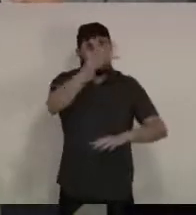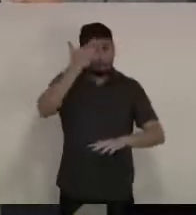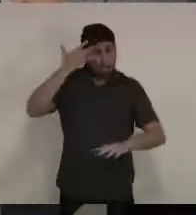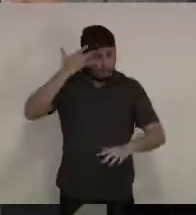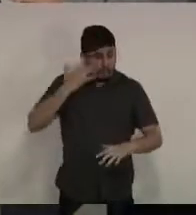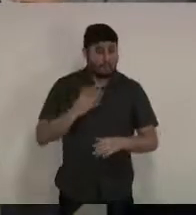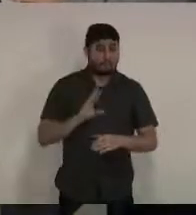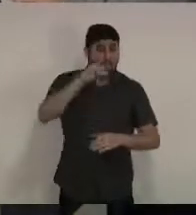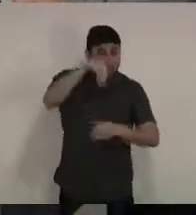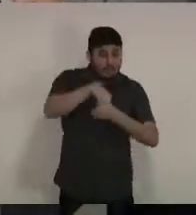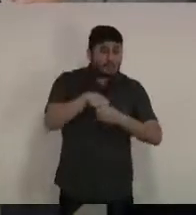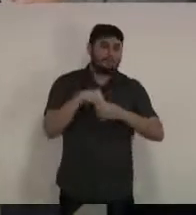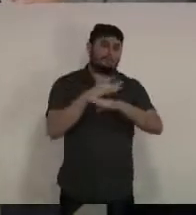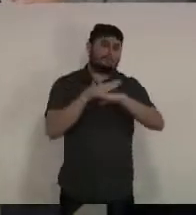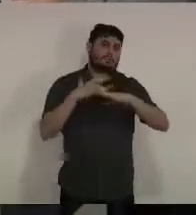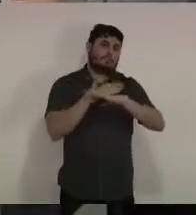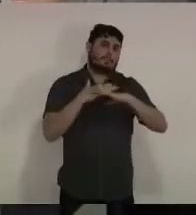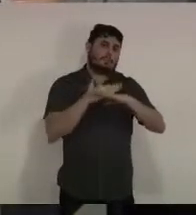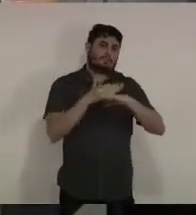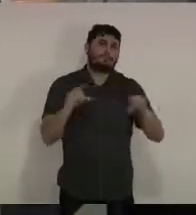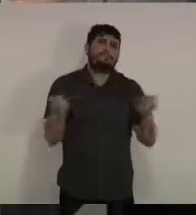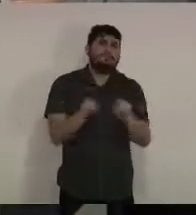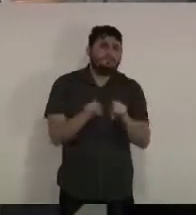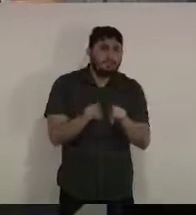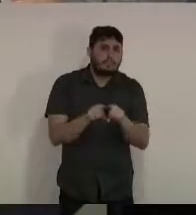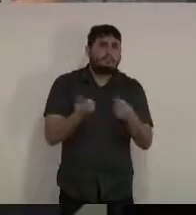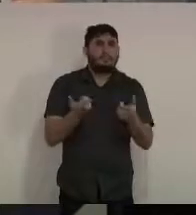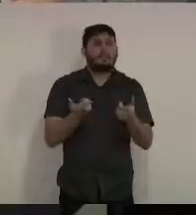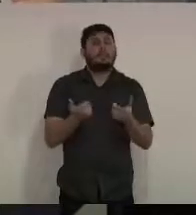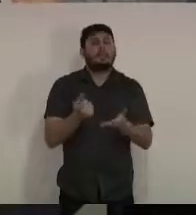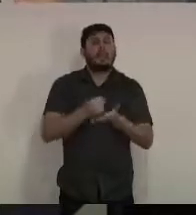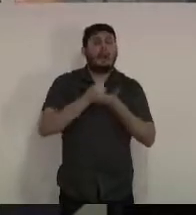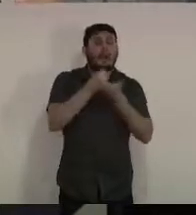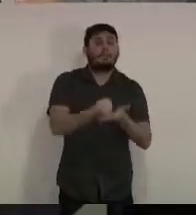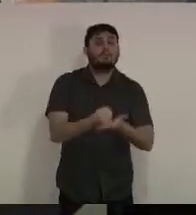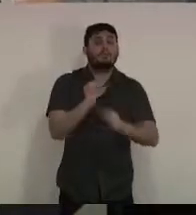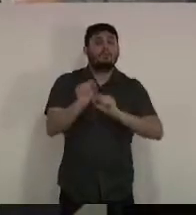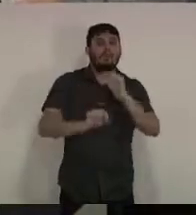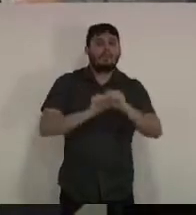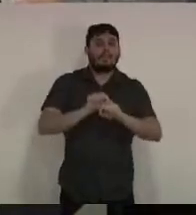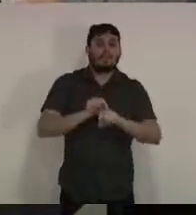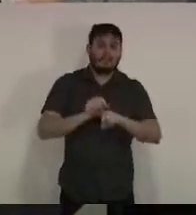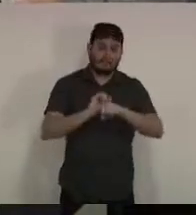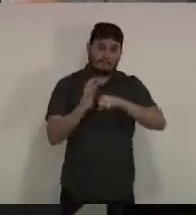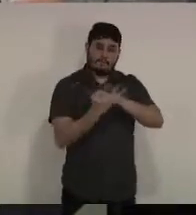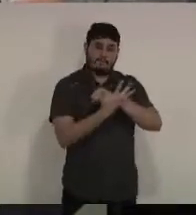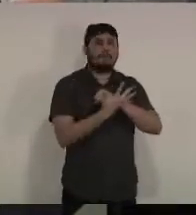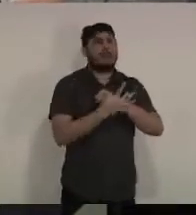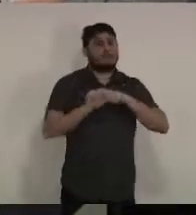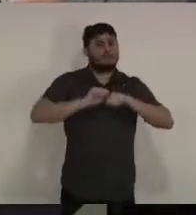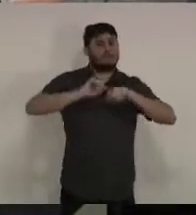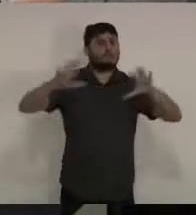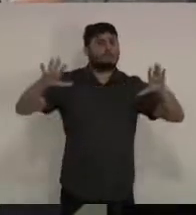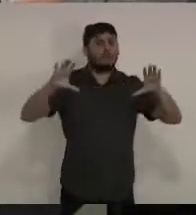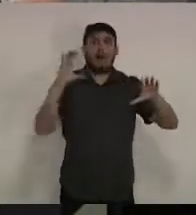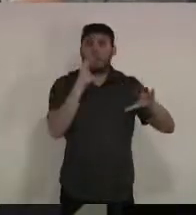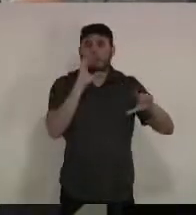pessoas no nosso território e permitem que o vírus não se espalhe de uma maneira rápida. Acontece que,